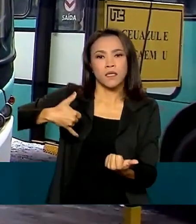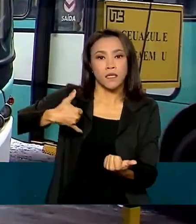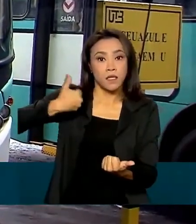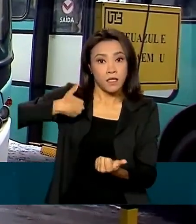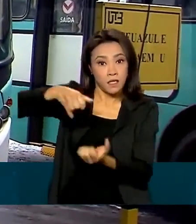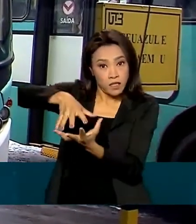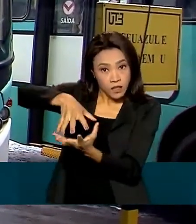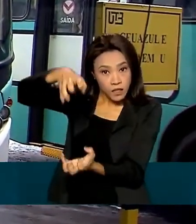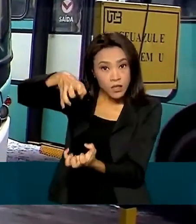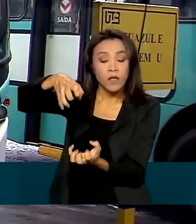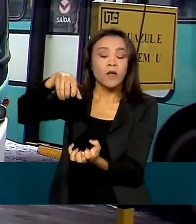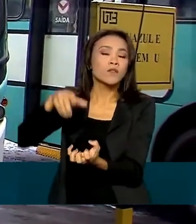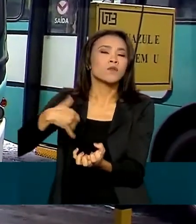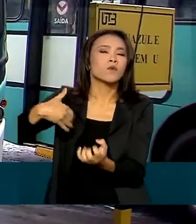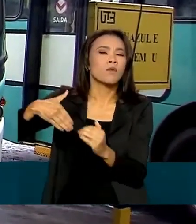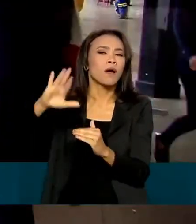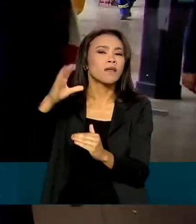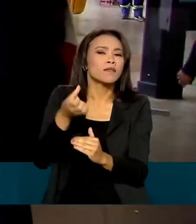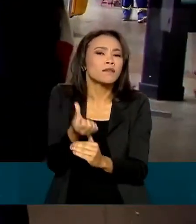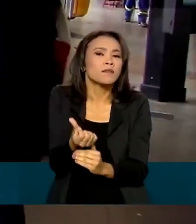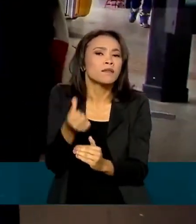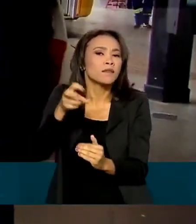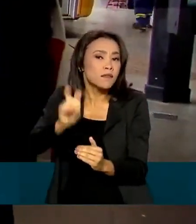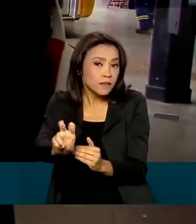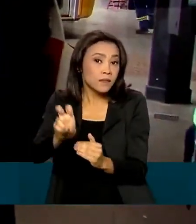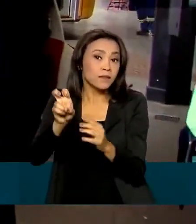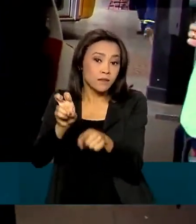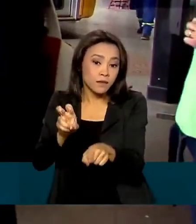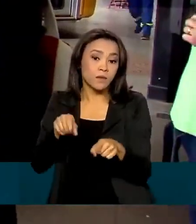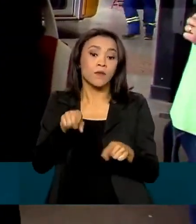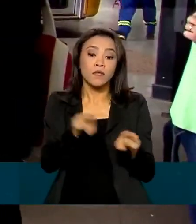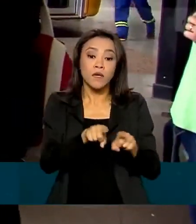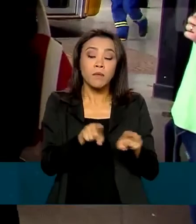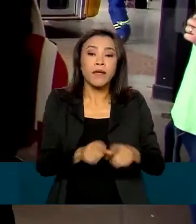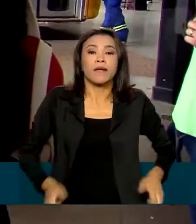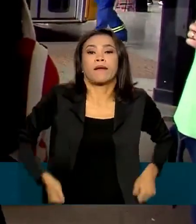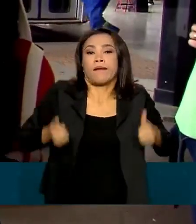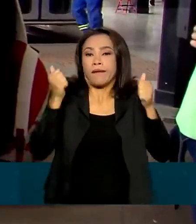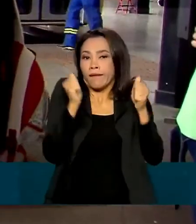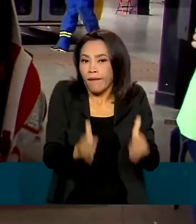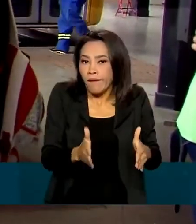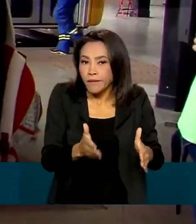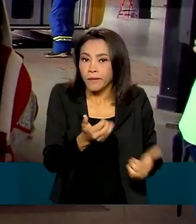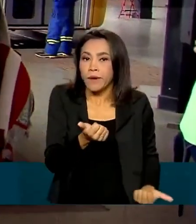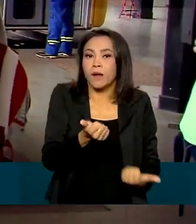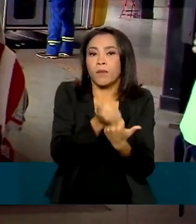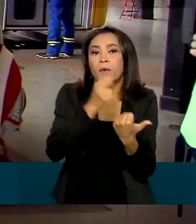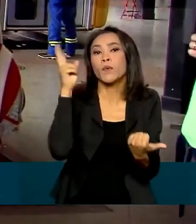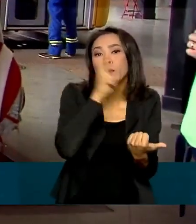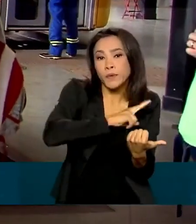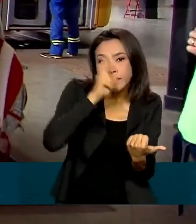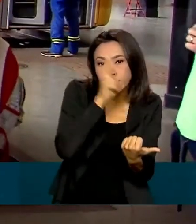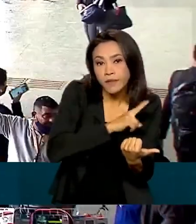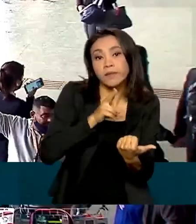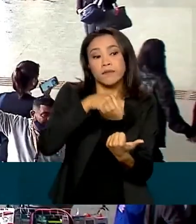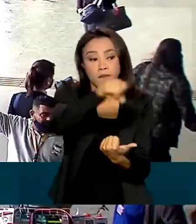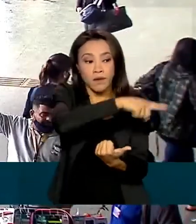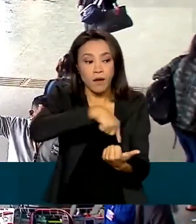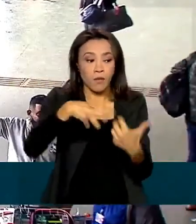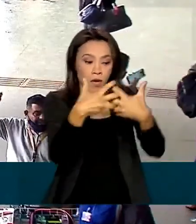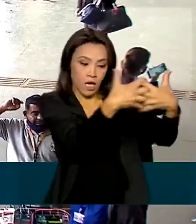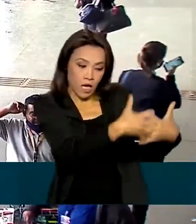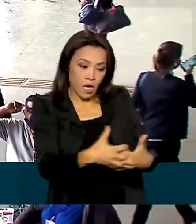estados e municípios. De acordo com o o fundo também vai cobrir despesas com o auxílio emergencial para caminhoneiros e